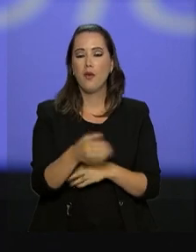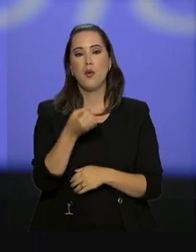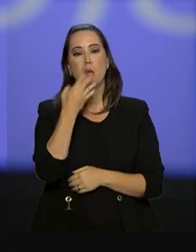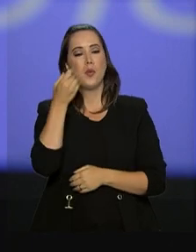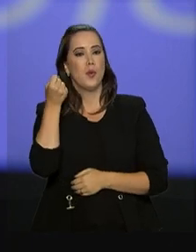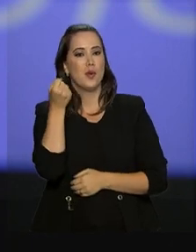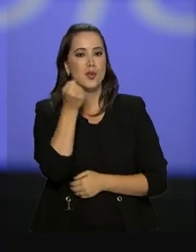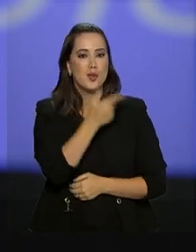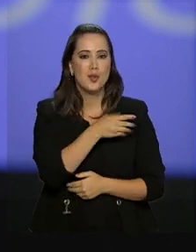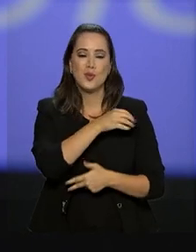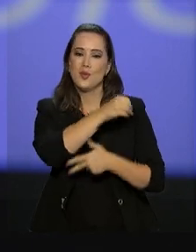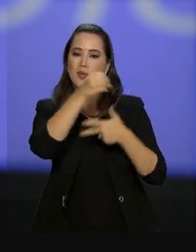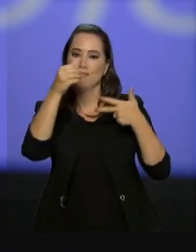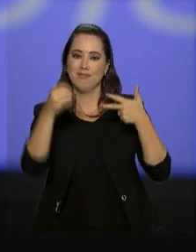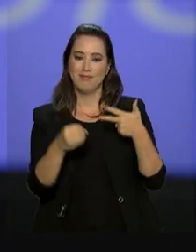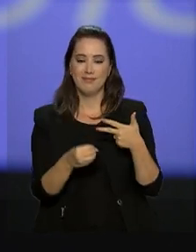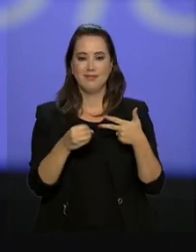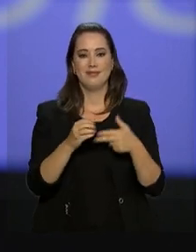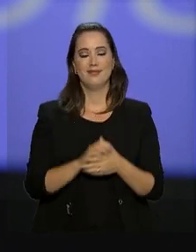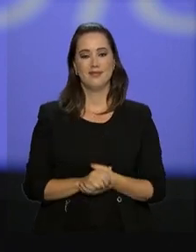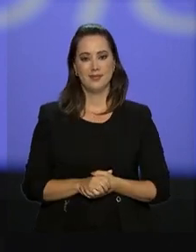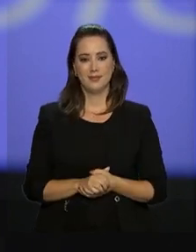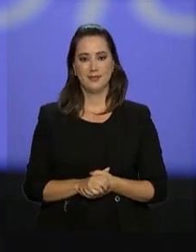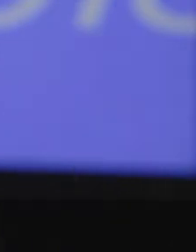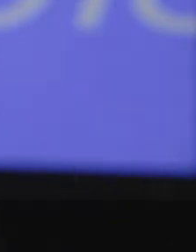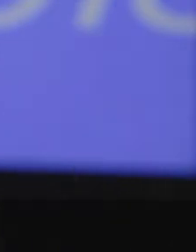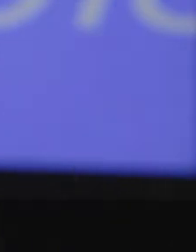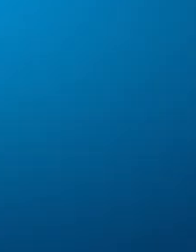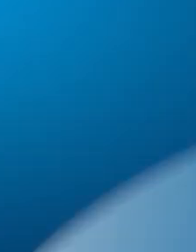e boa sorte no Enem 2018.